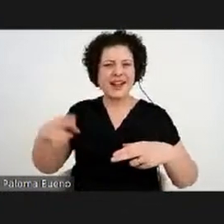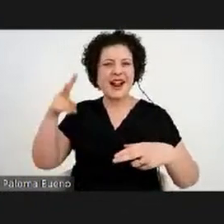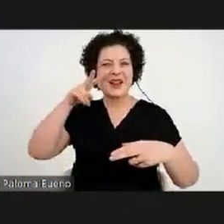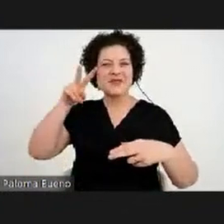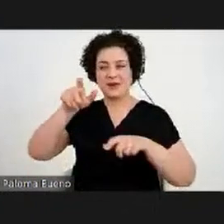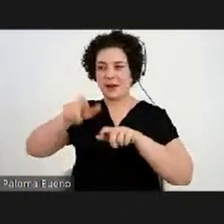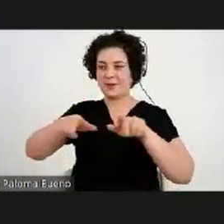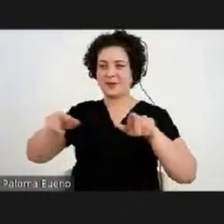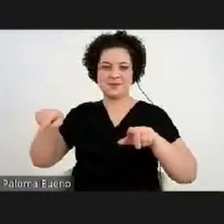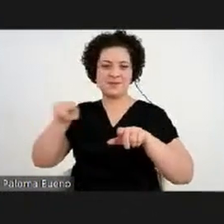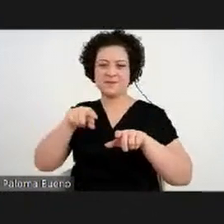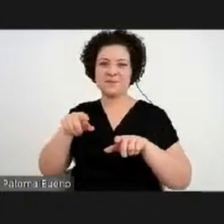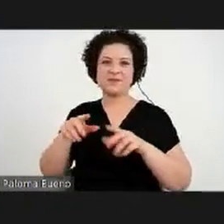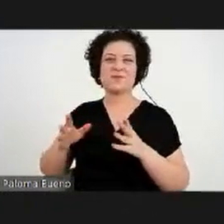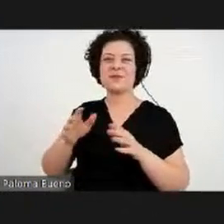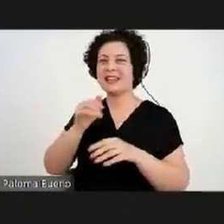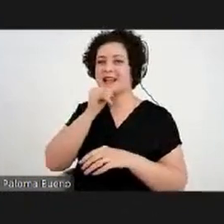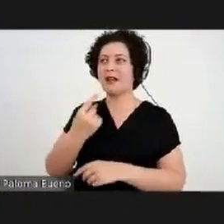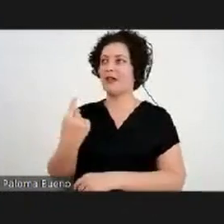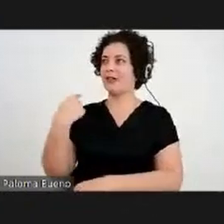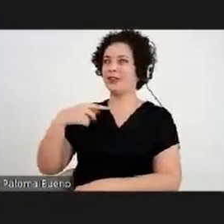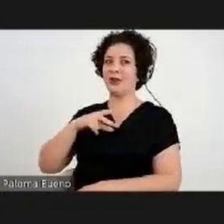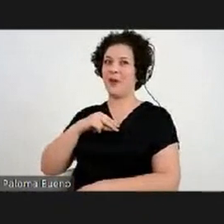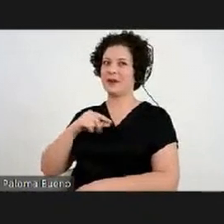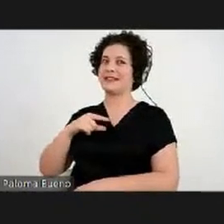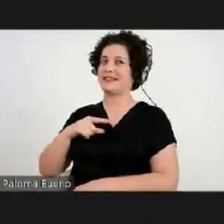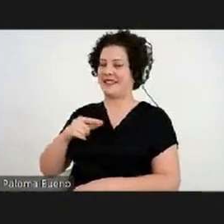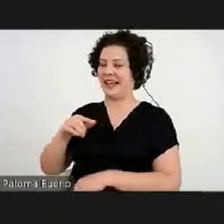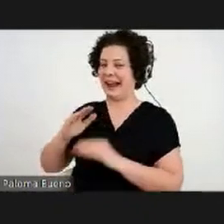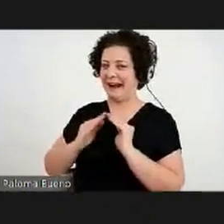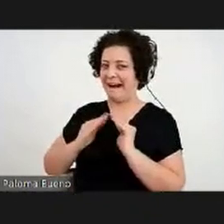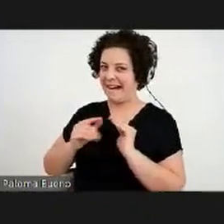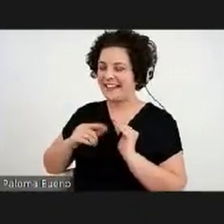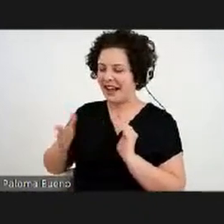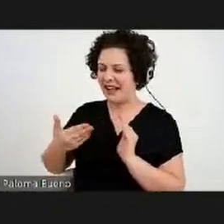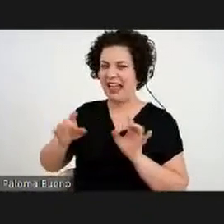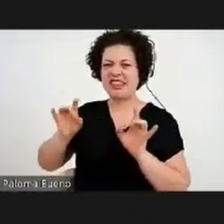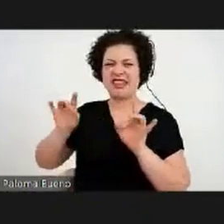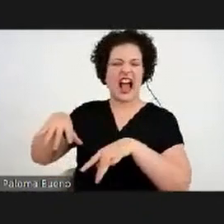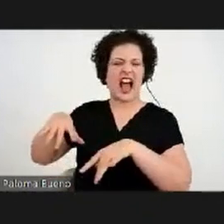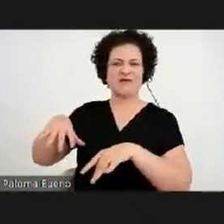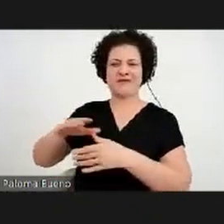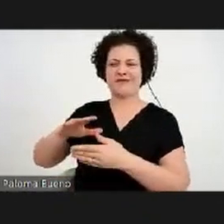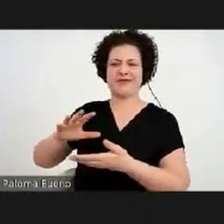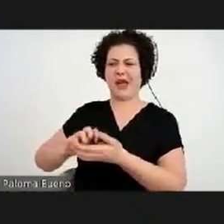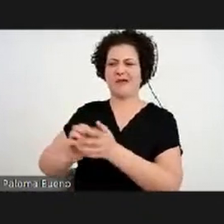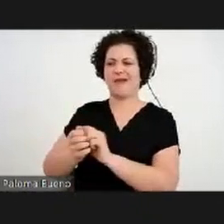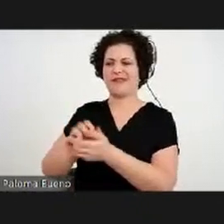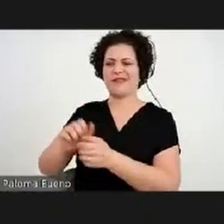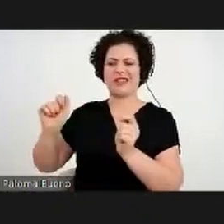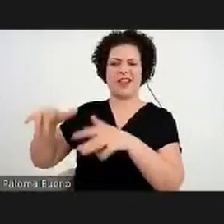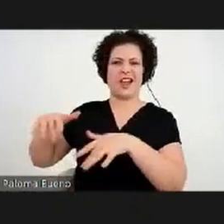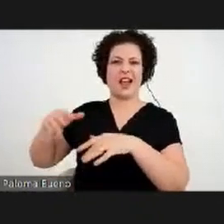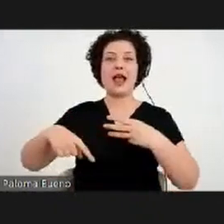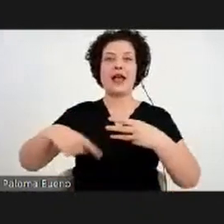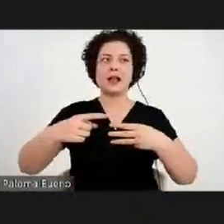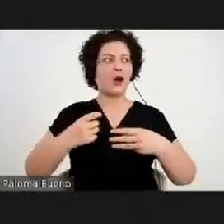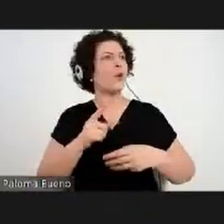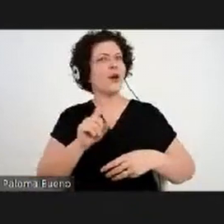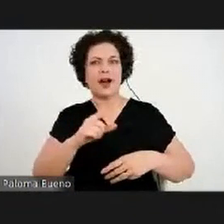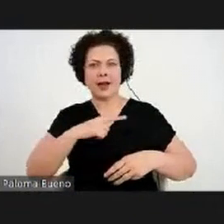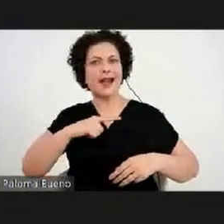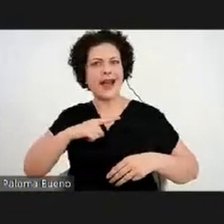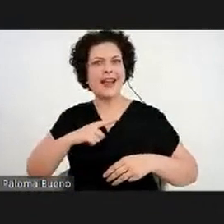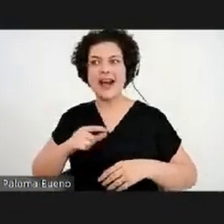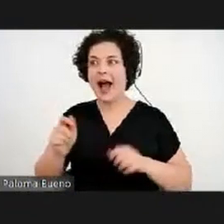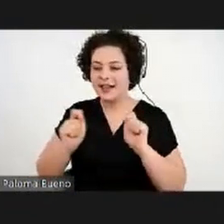pessoas. Então, nossa, eu tinha a página amarela em casa, joguei tudo fora, coloquei no reciclo, eu não, eu ainda tenho, eu